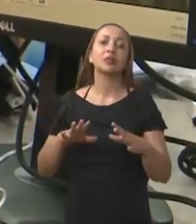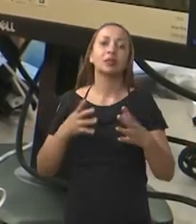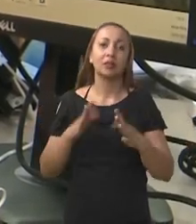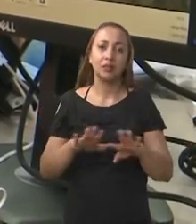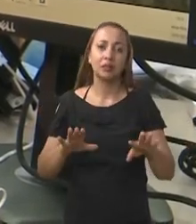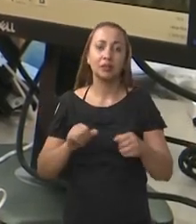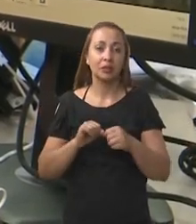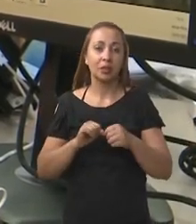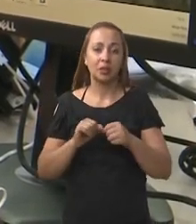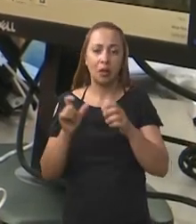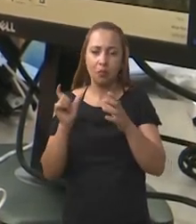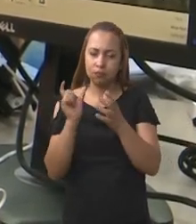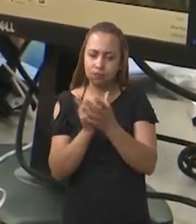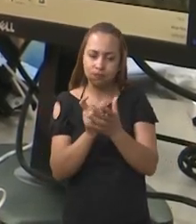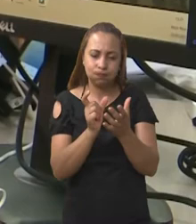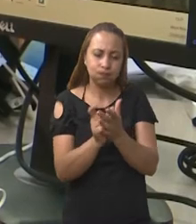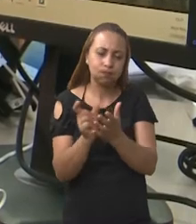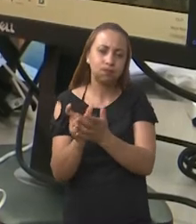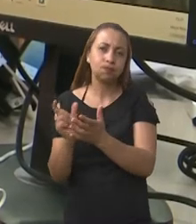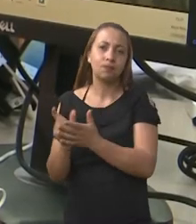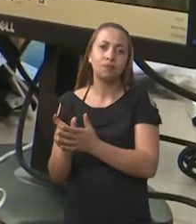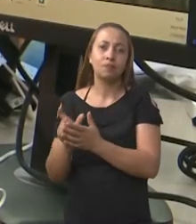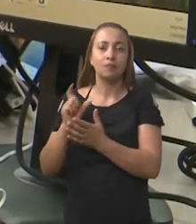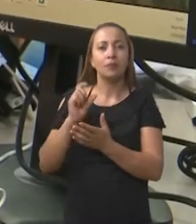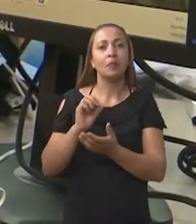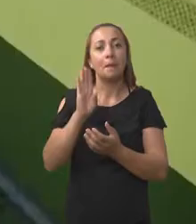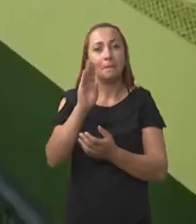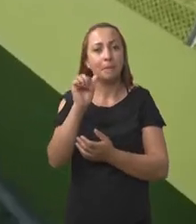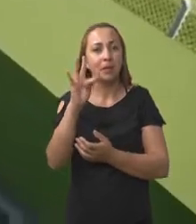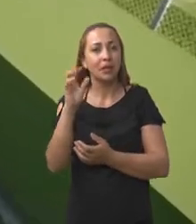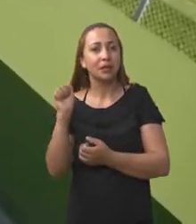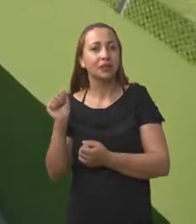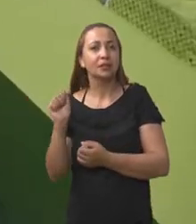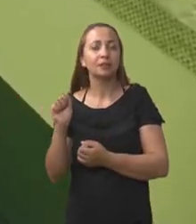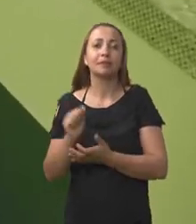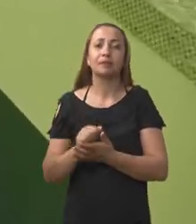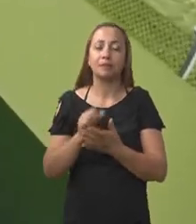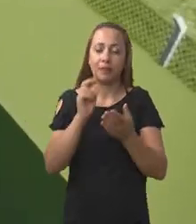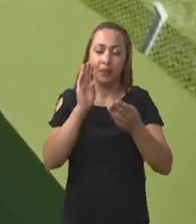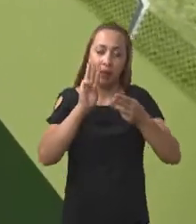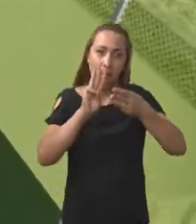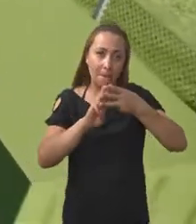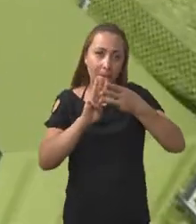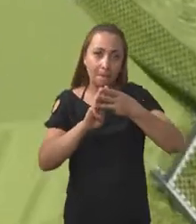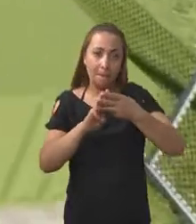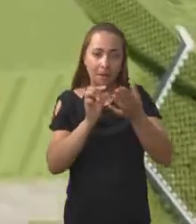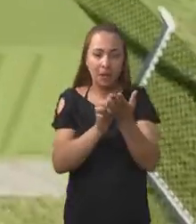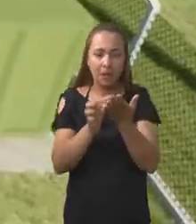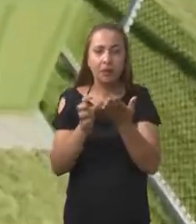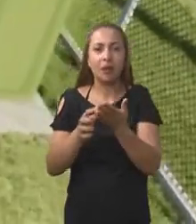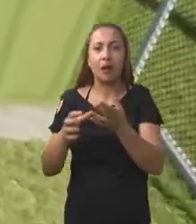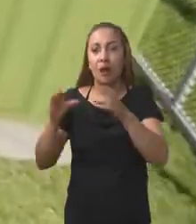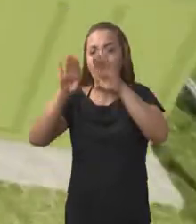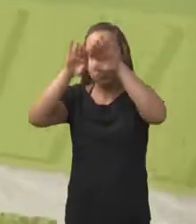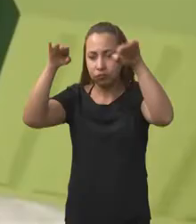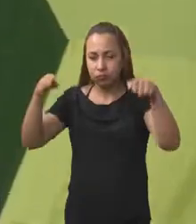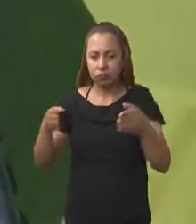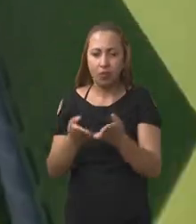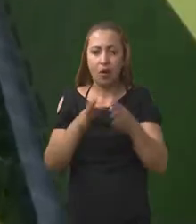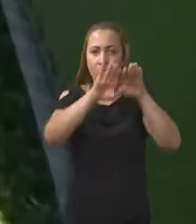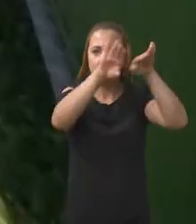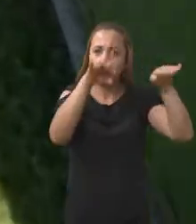feito com um banco de baterias, você tem energia lá para garantir o funcionamento. Micro-redes inteligentes são blocos de uma rede elétrica